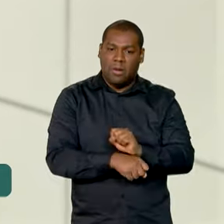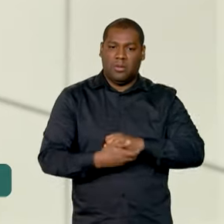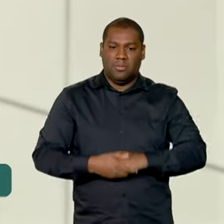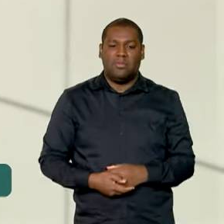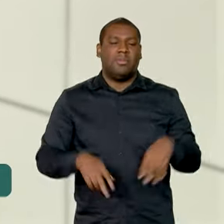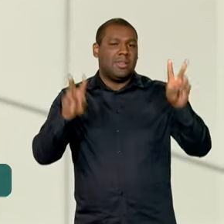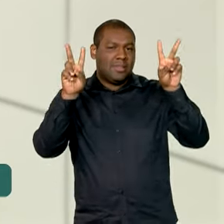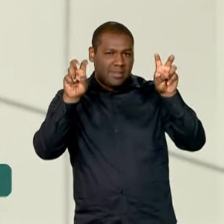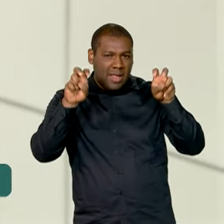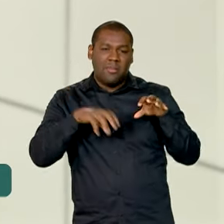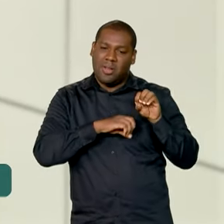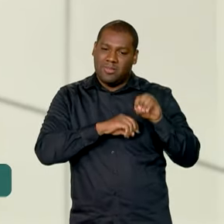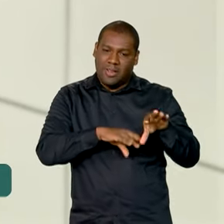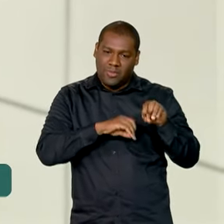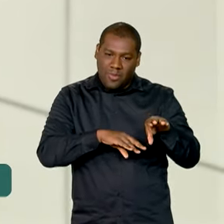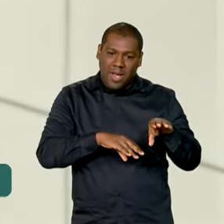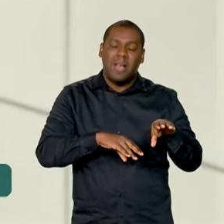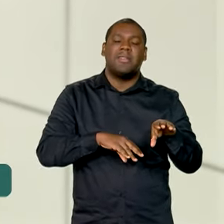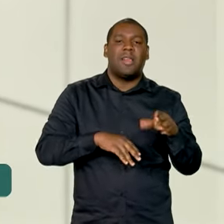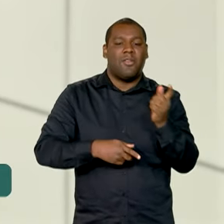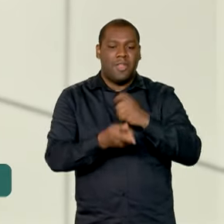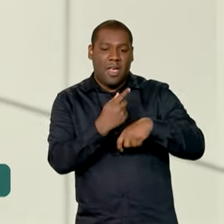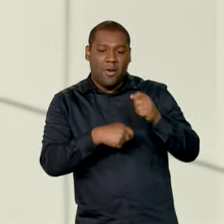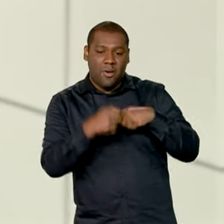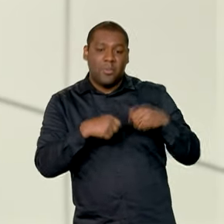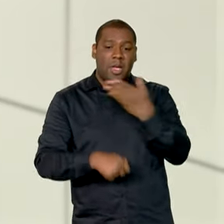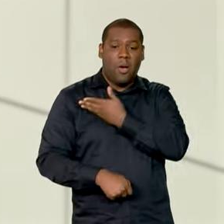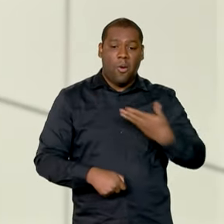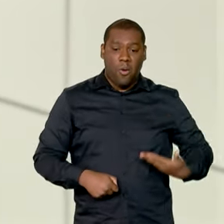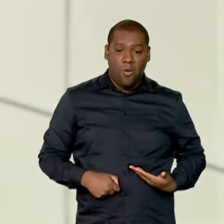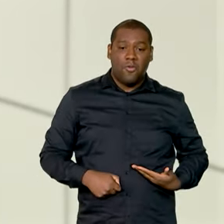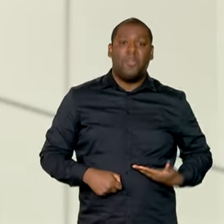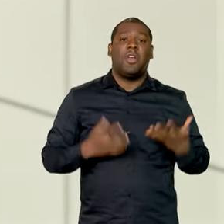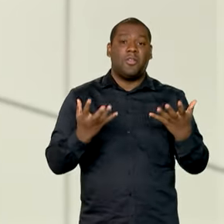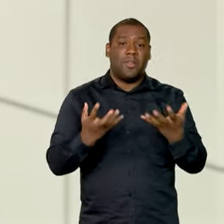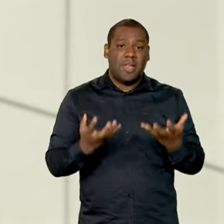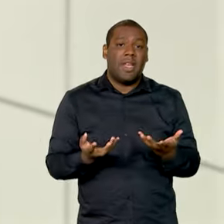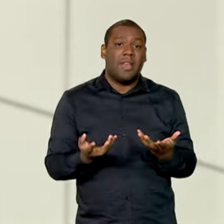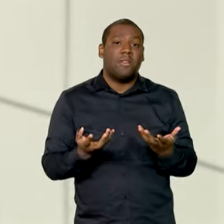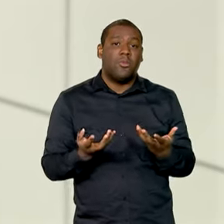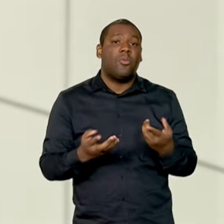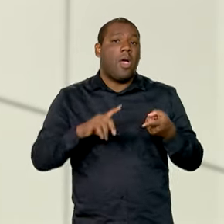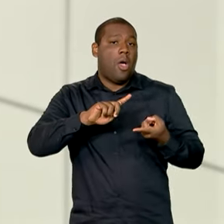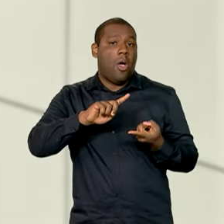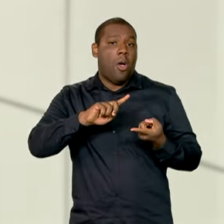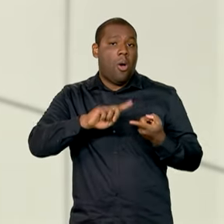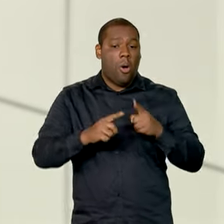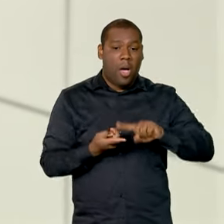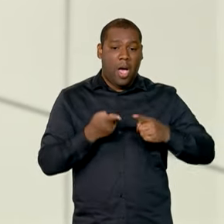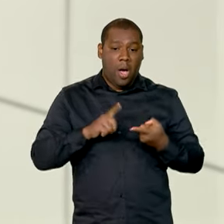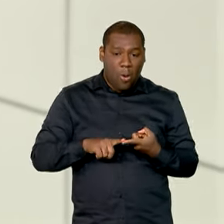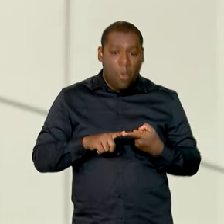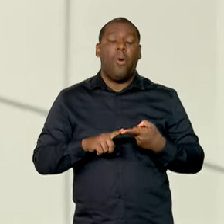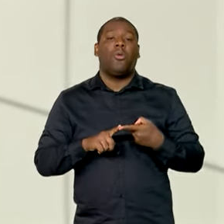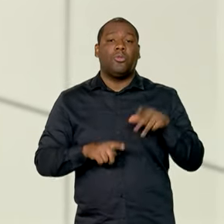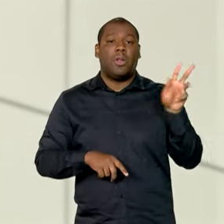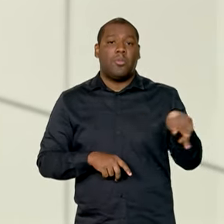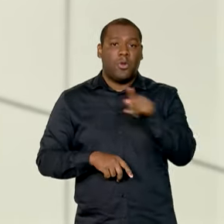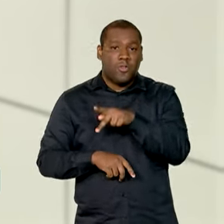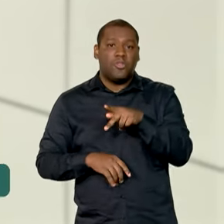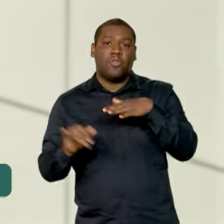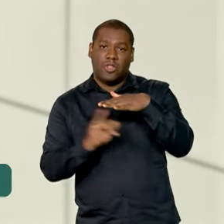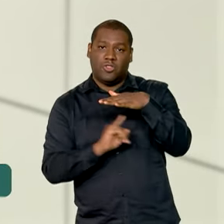educação e economia. Disse que o governo estuda um acordo com professores federais que estão em greve. O presidente também